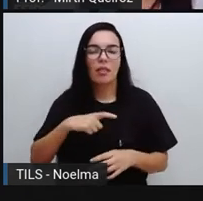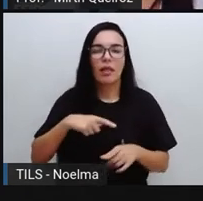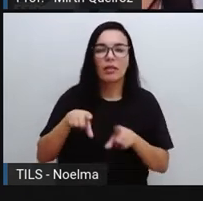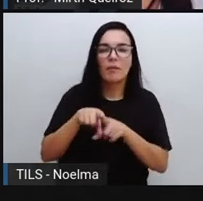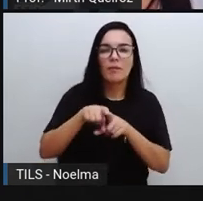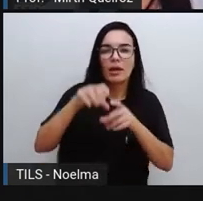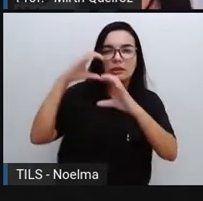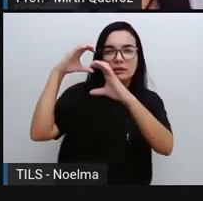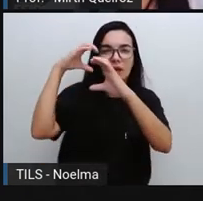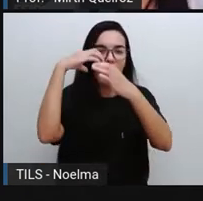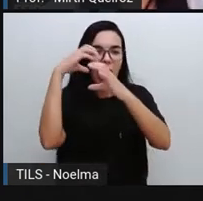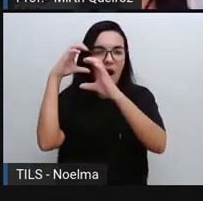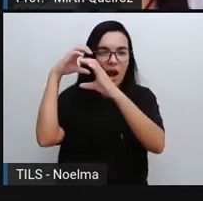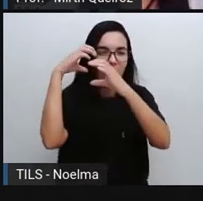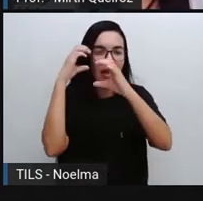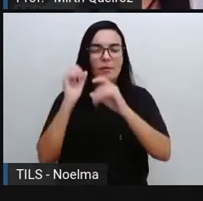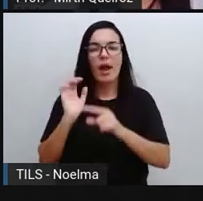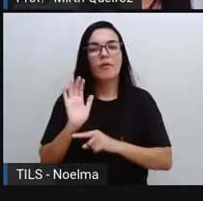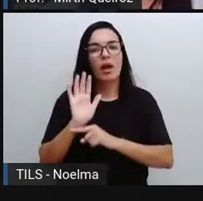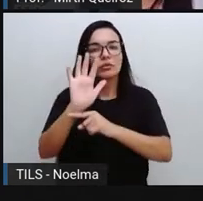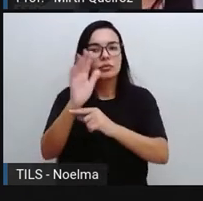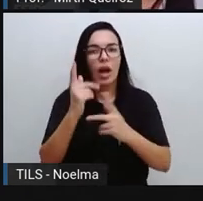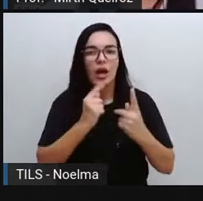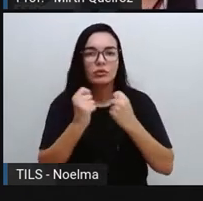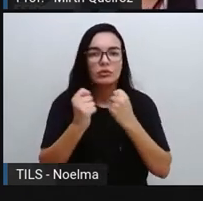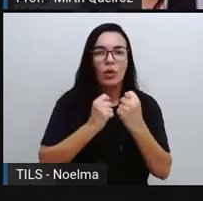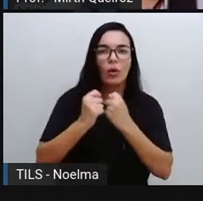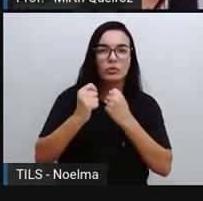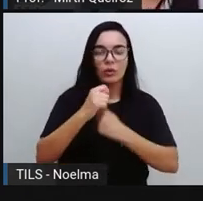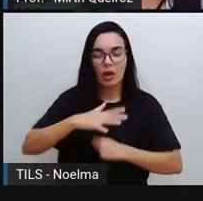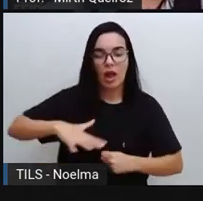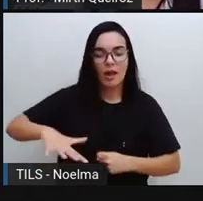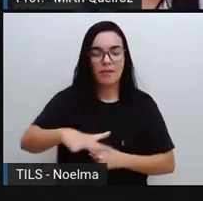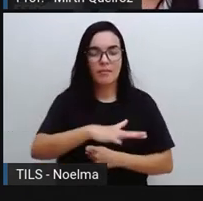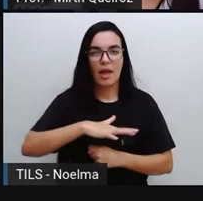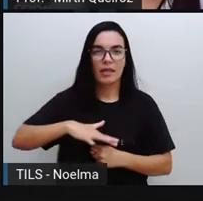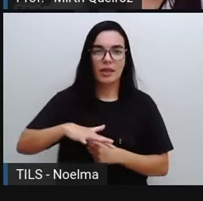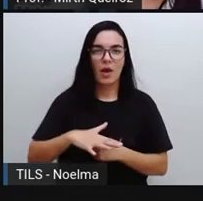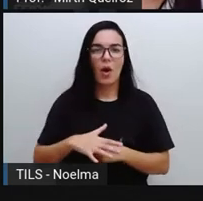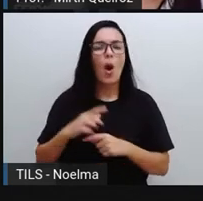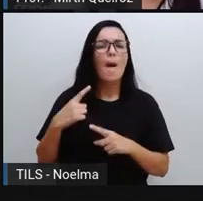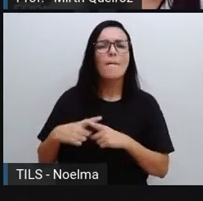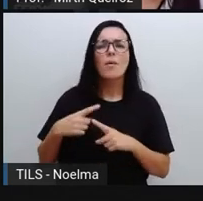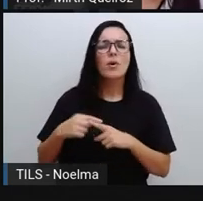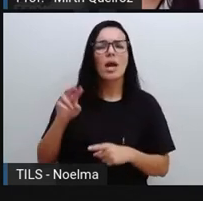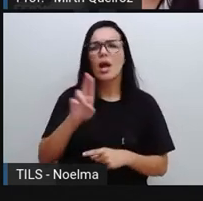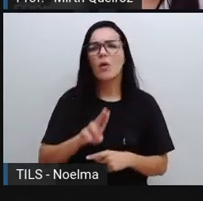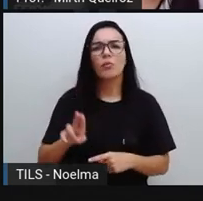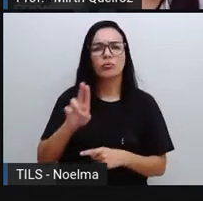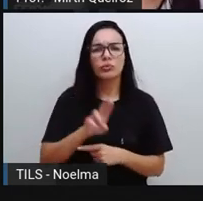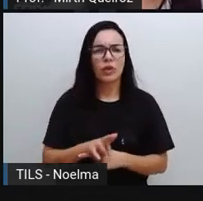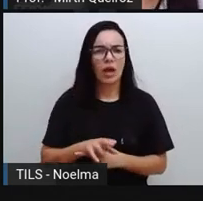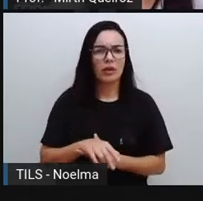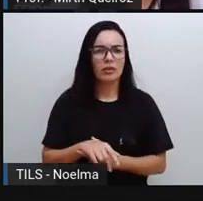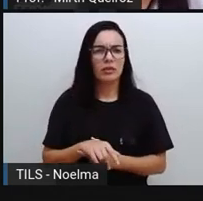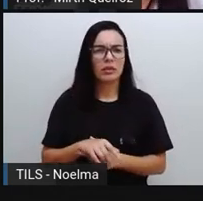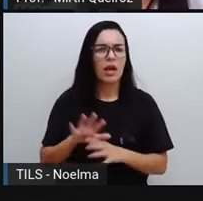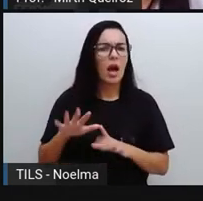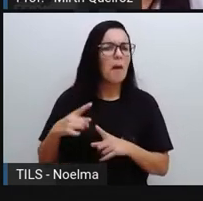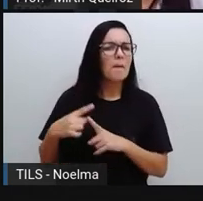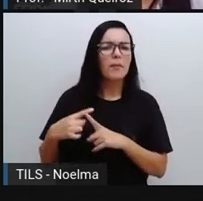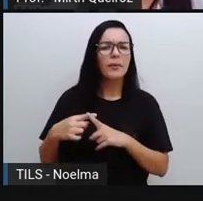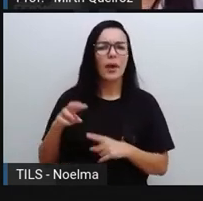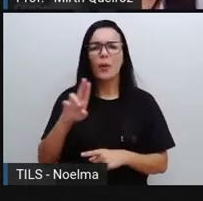câmera e que vai ajudar no controle aí ambiental. Por que se utilizaram urubus? O que vocês acham? Por que foi